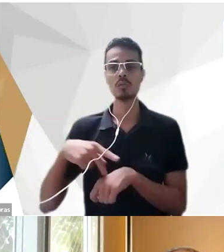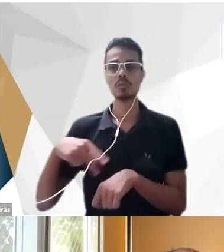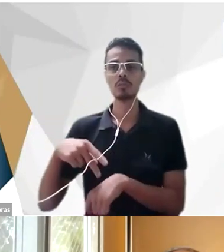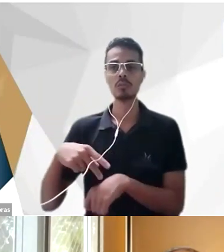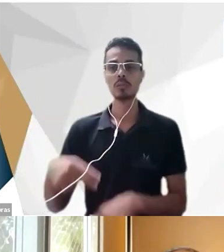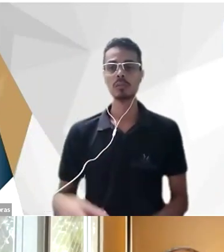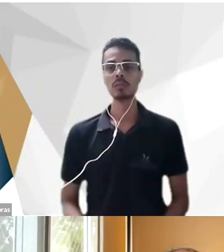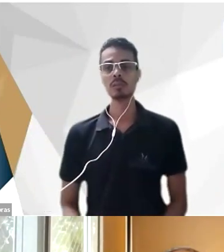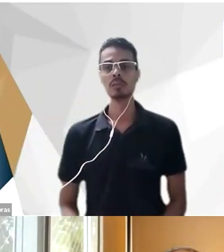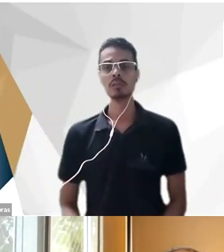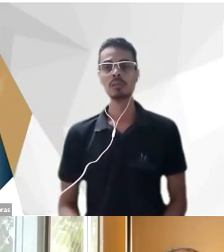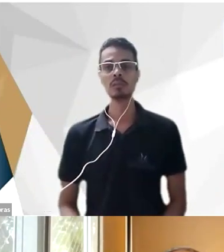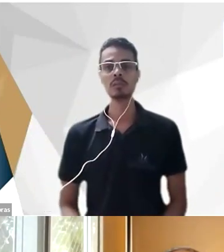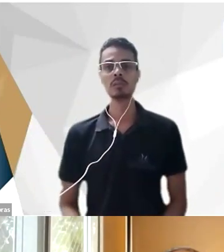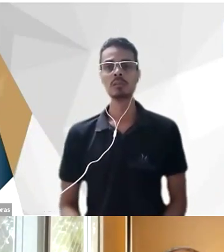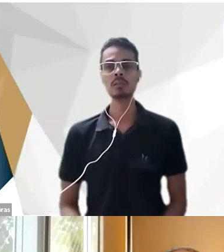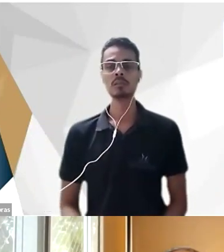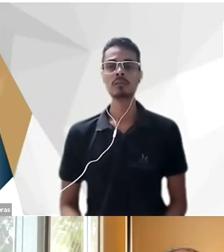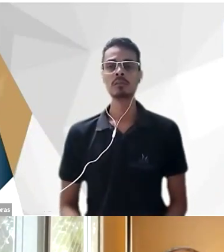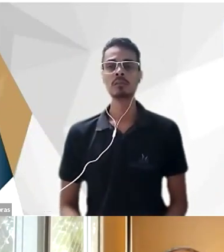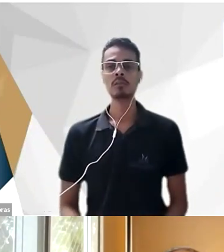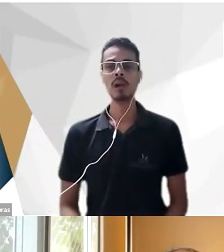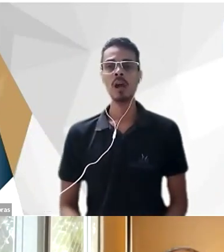ao mesmo tempo